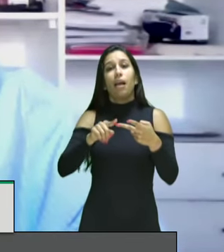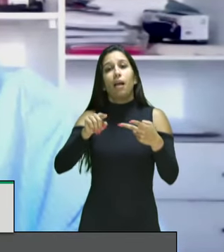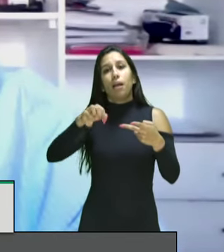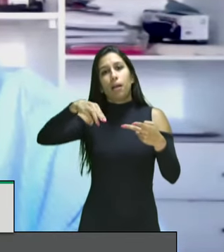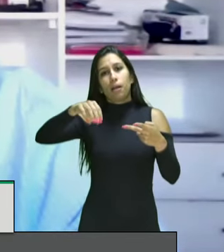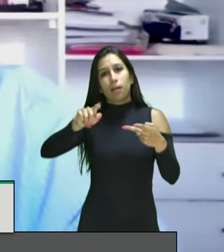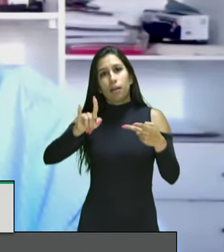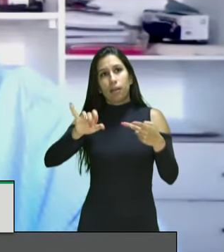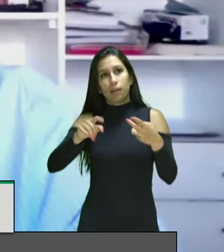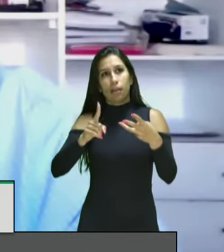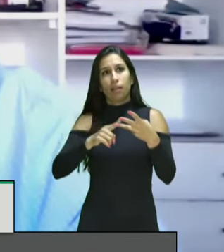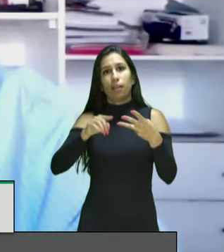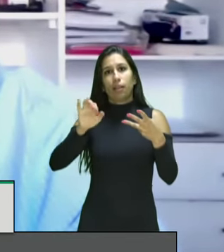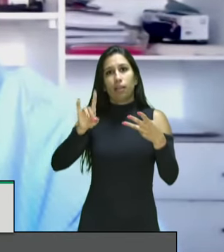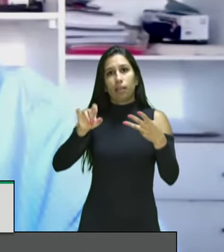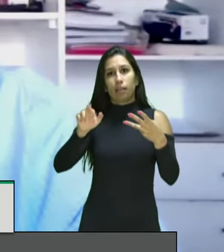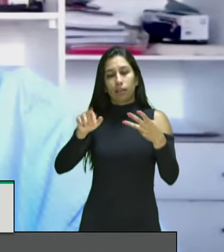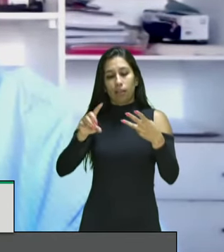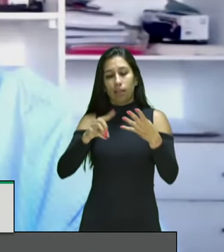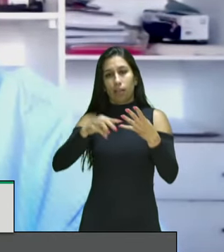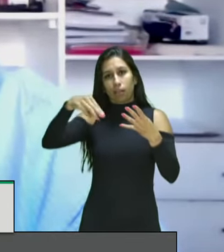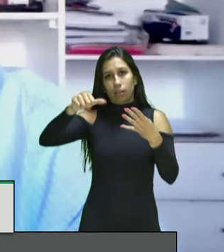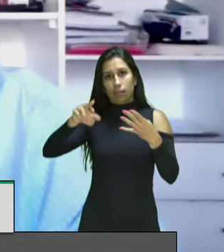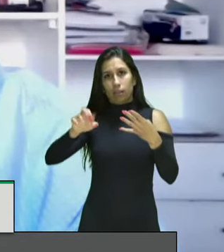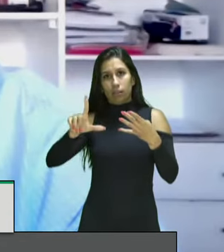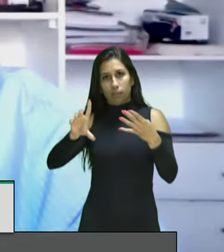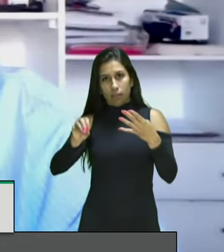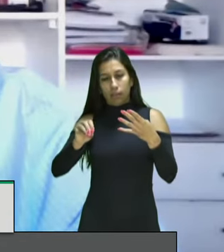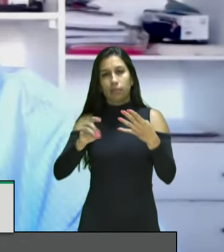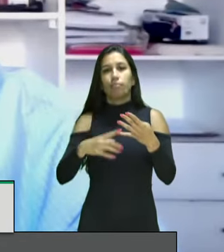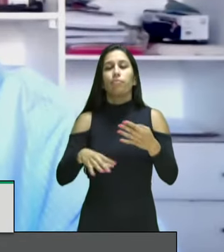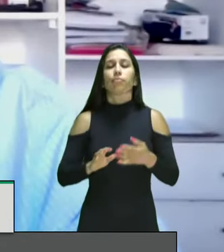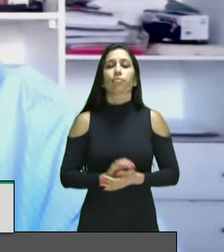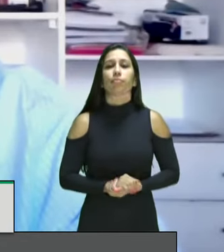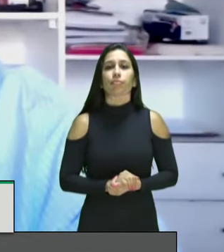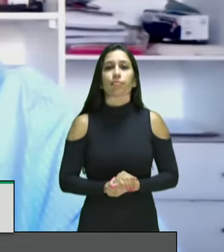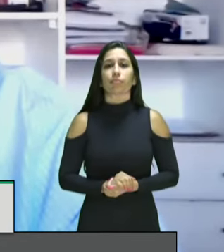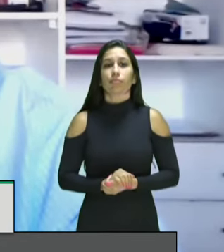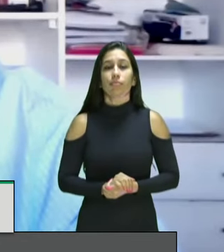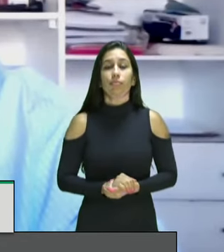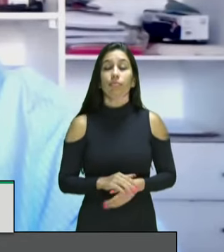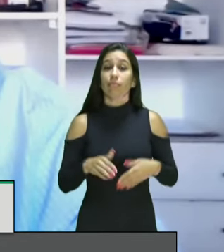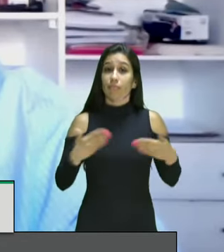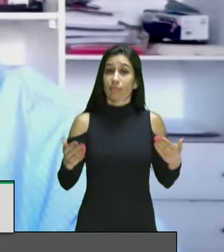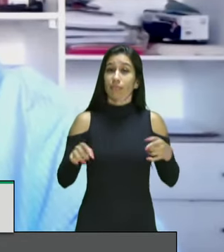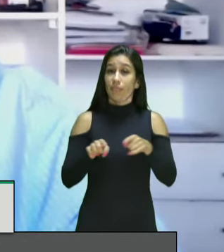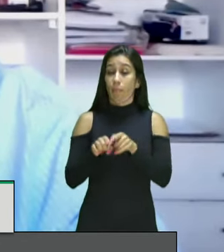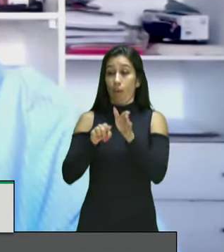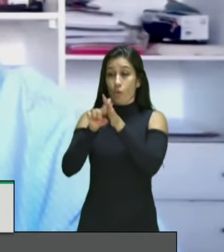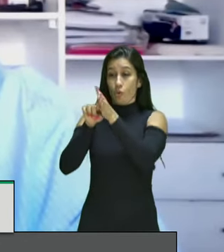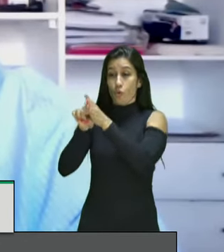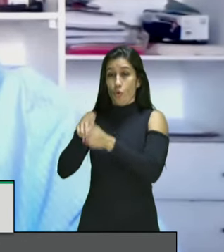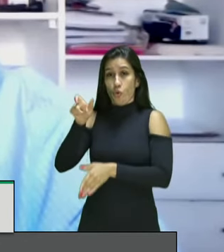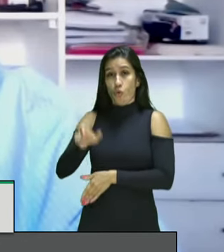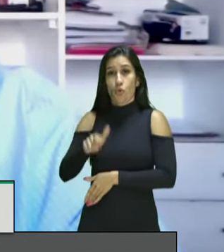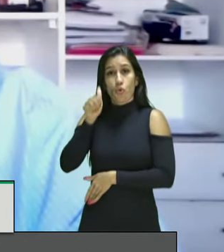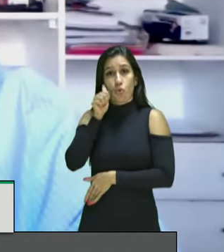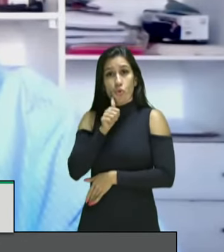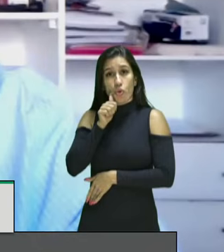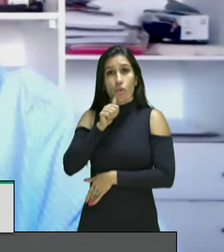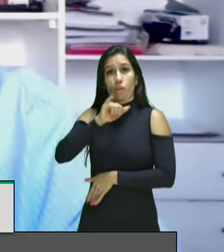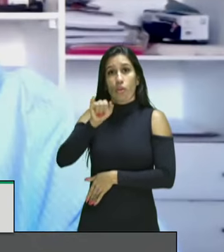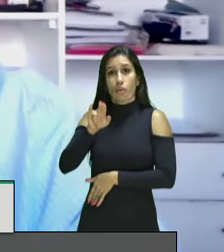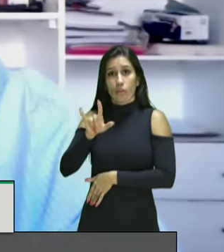Granzotto, Marcelo Moreira, Maria Barreiras e pela consultora de orçamento,